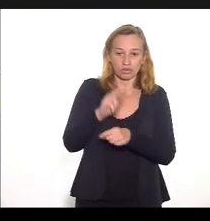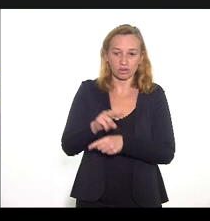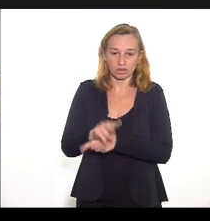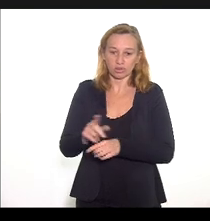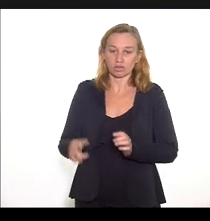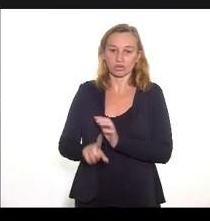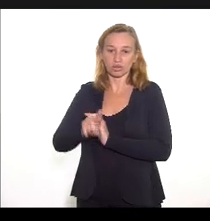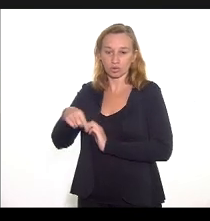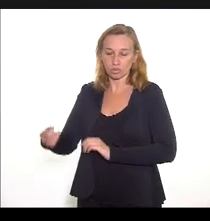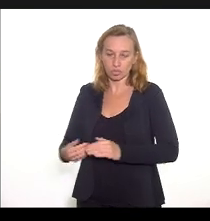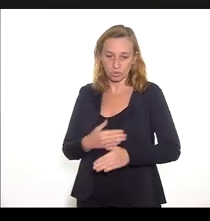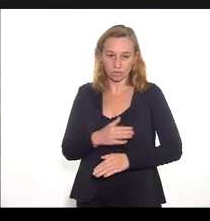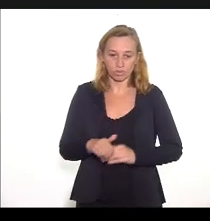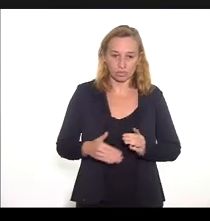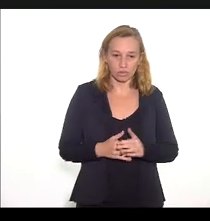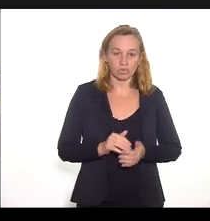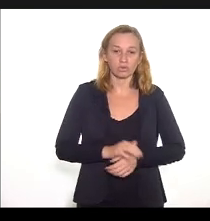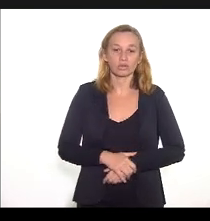anteriores.